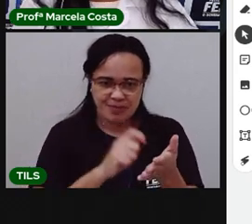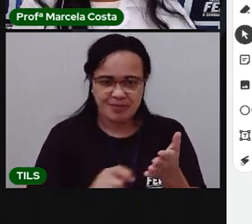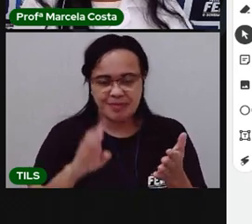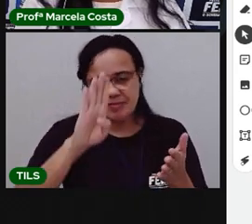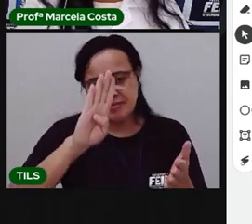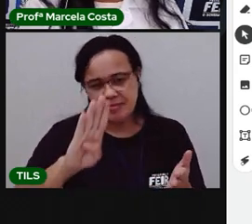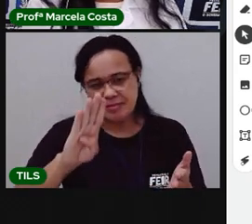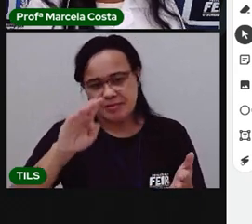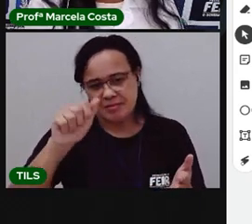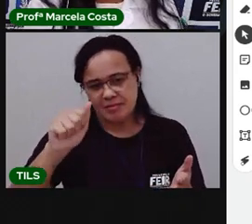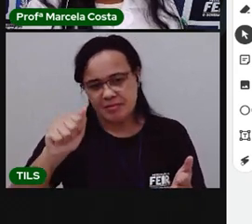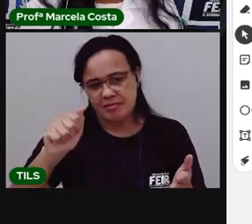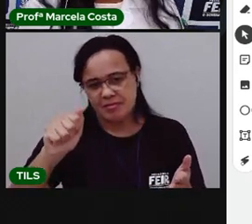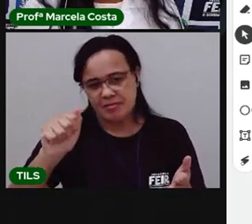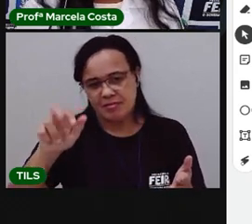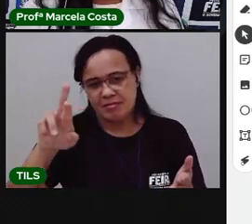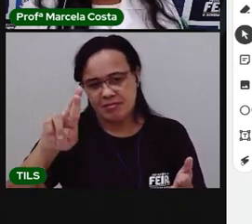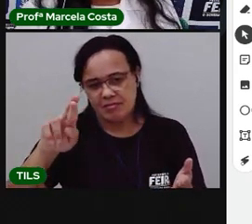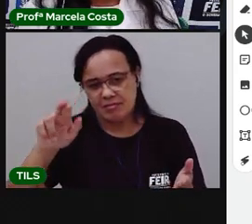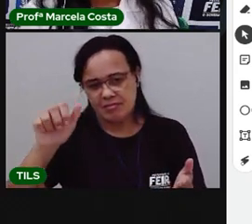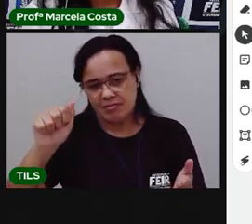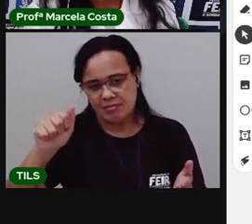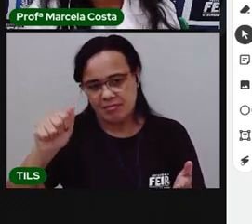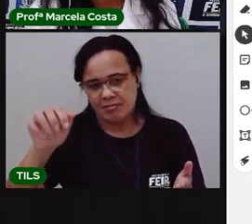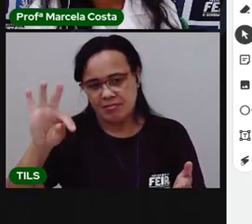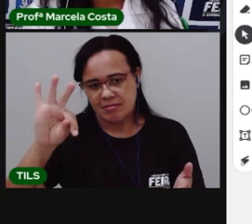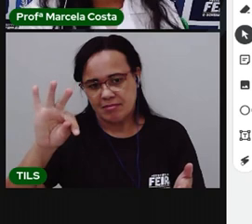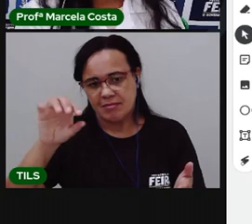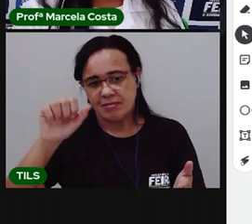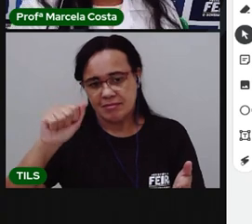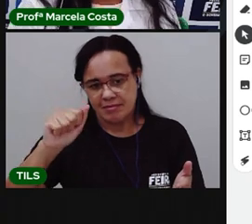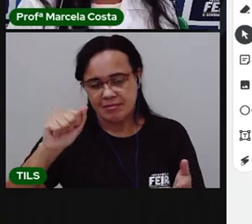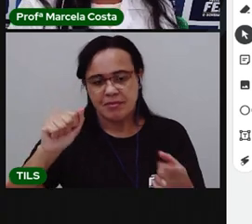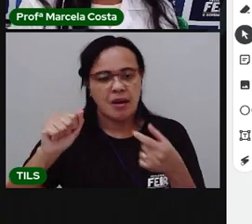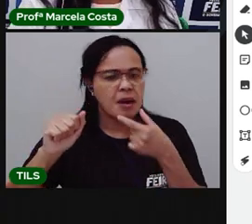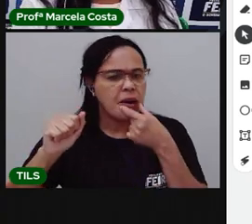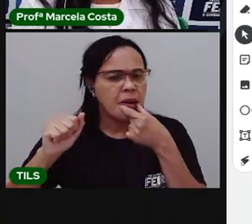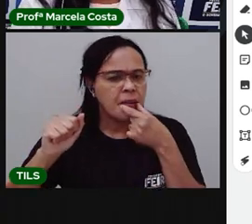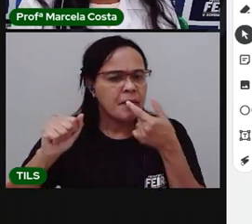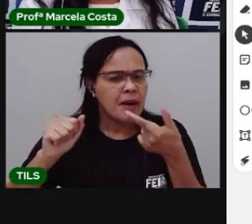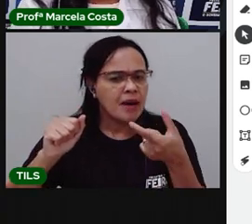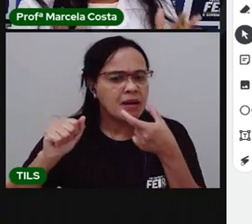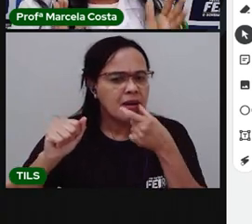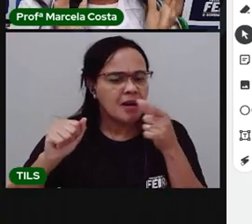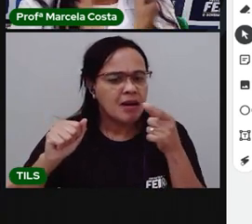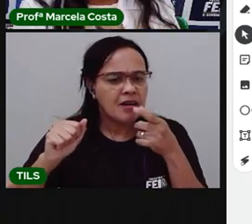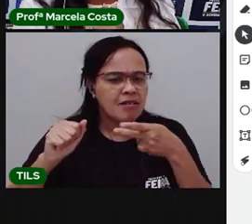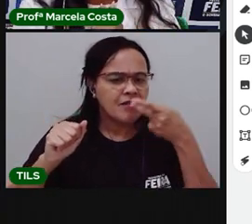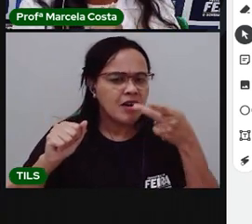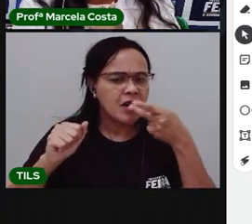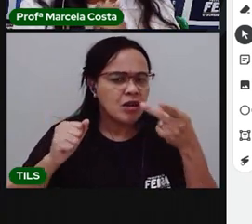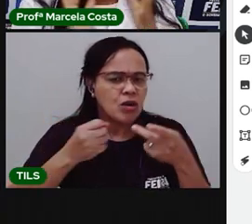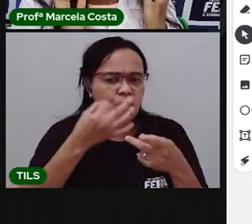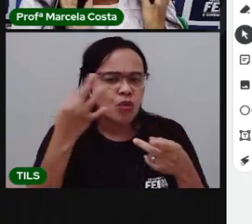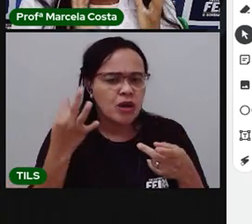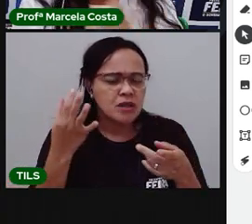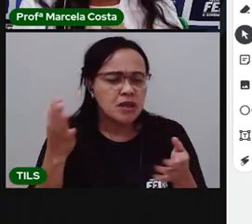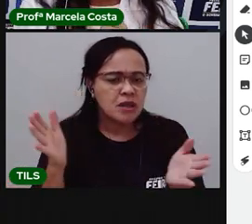ba-ra-ta. Quantas vezes a gente abriu a boca para ver essa palavra? Ó, ba